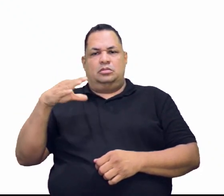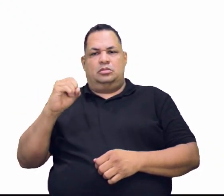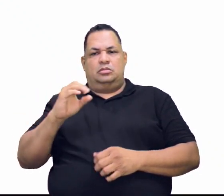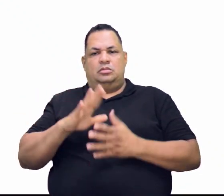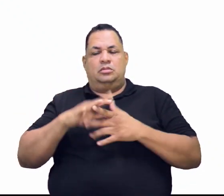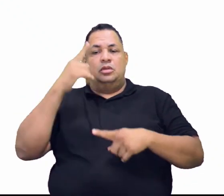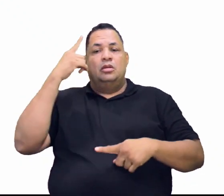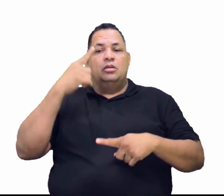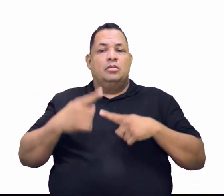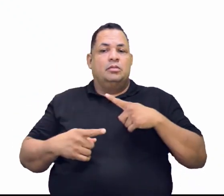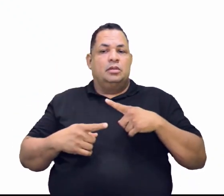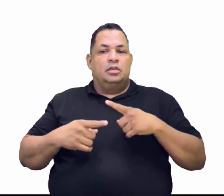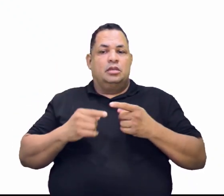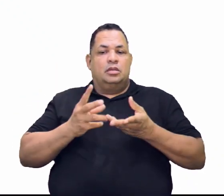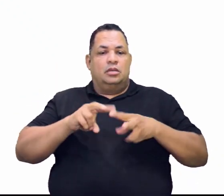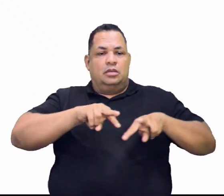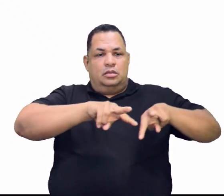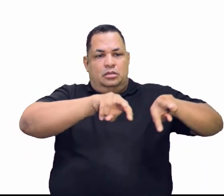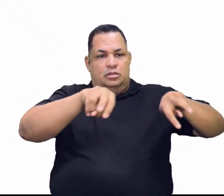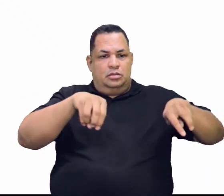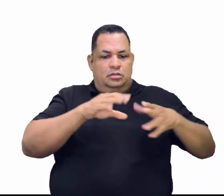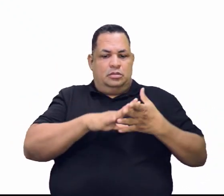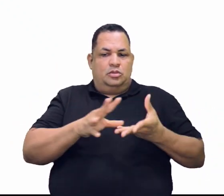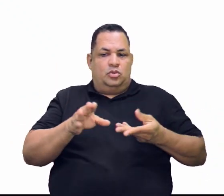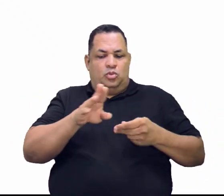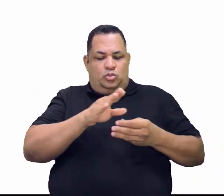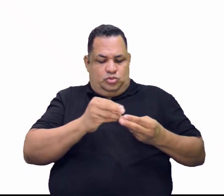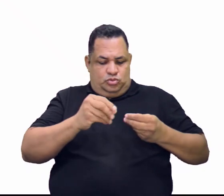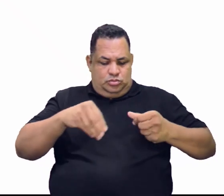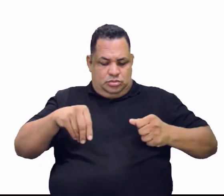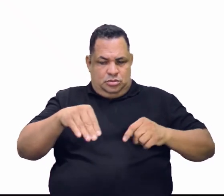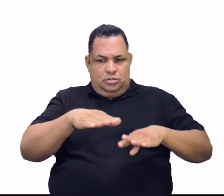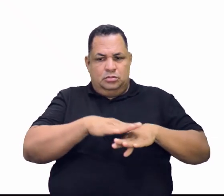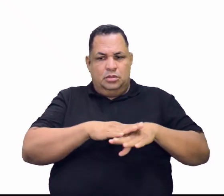essa portaria proibia a garimpagem manual.